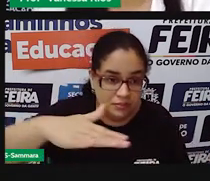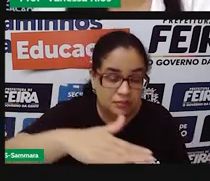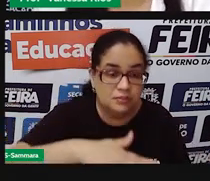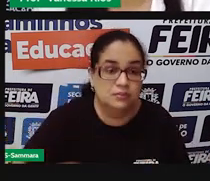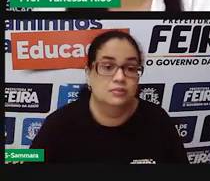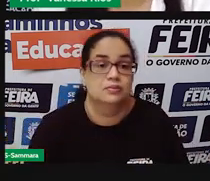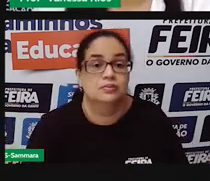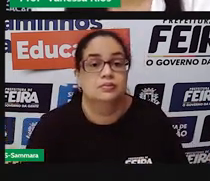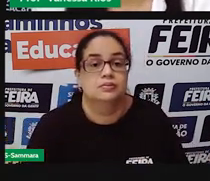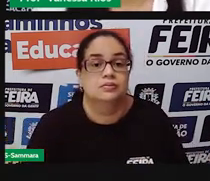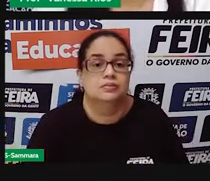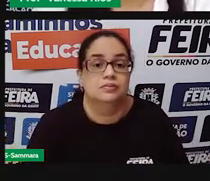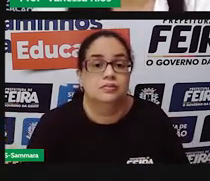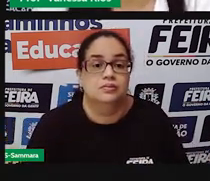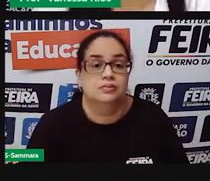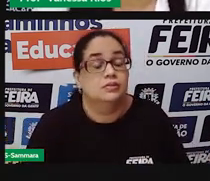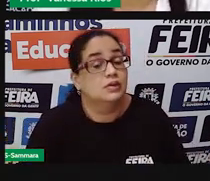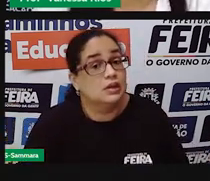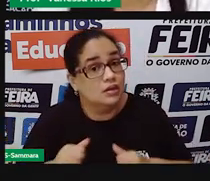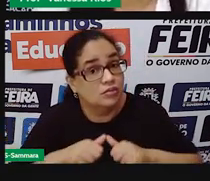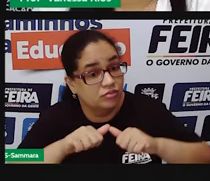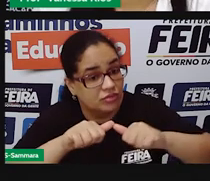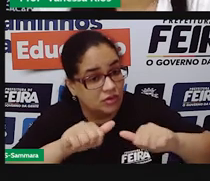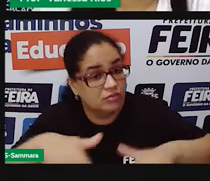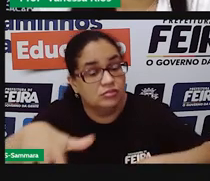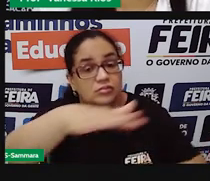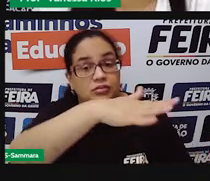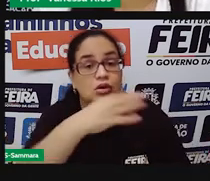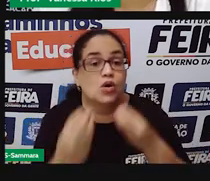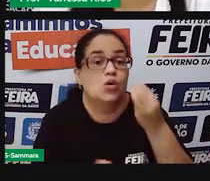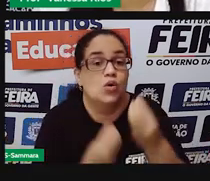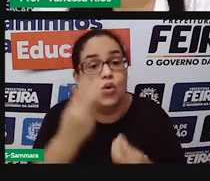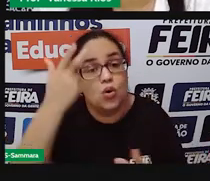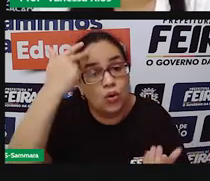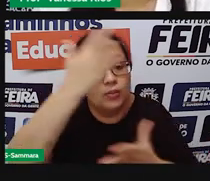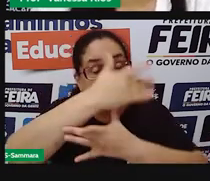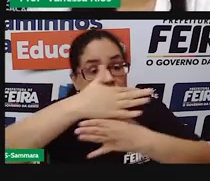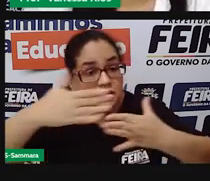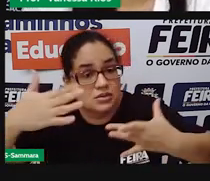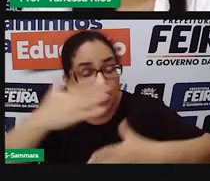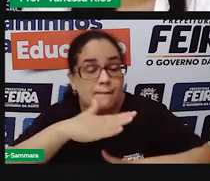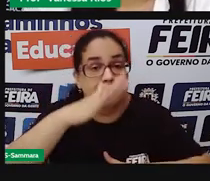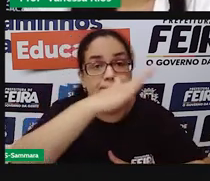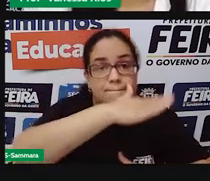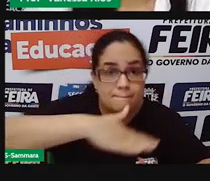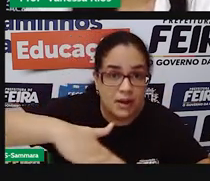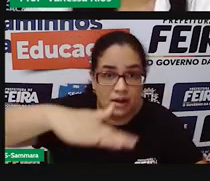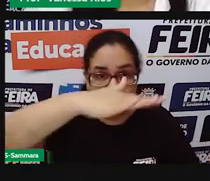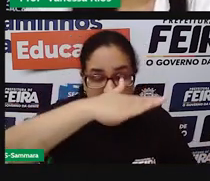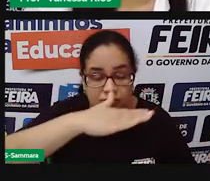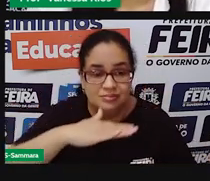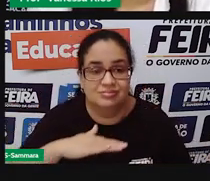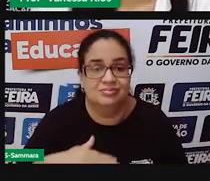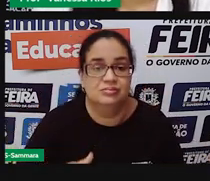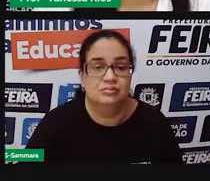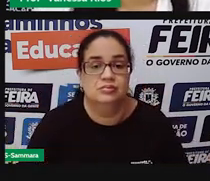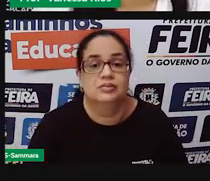de prédios públicos, manutenção de espaços comuns da cidade, como praças e parques,